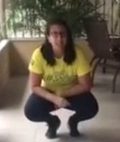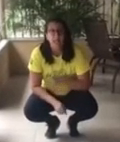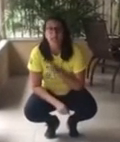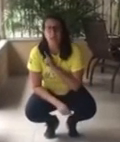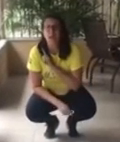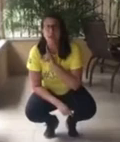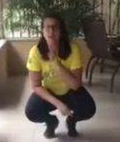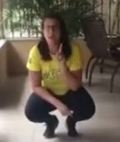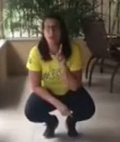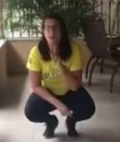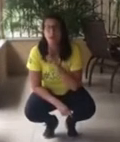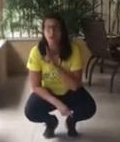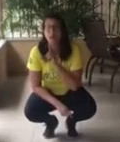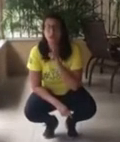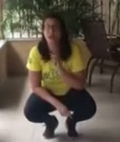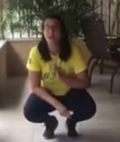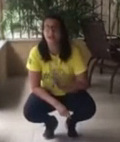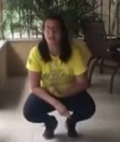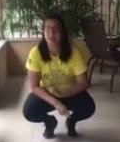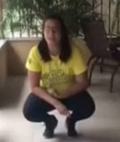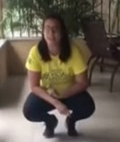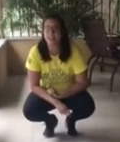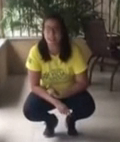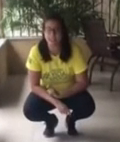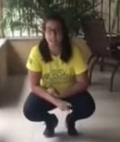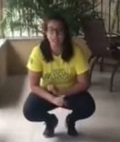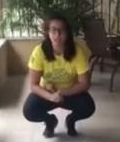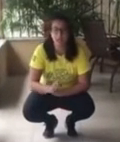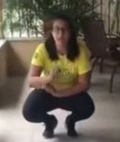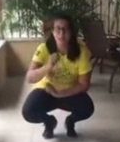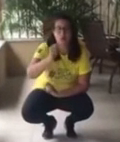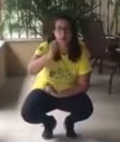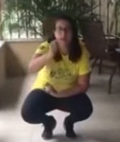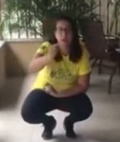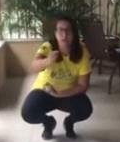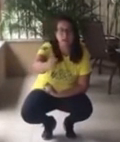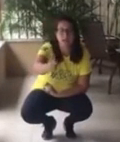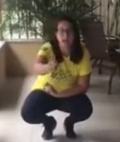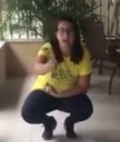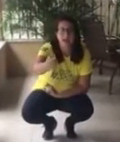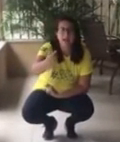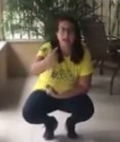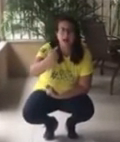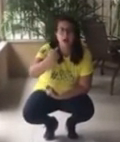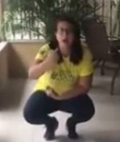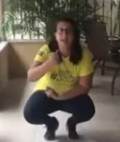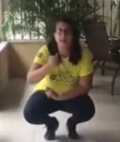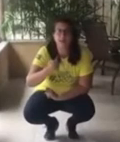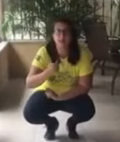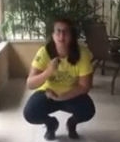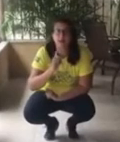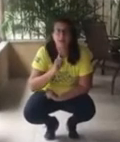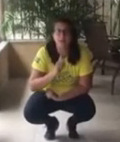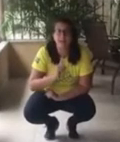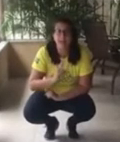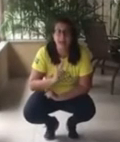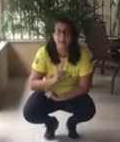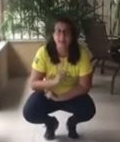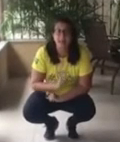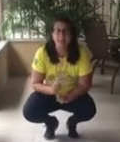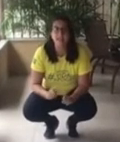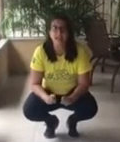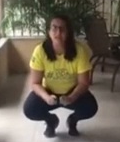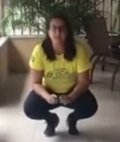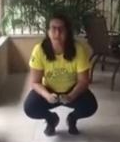sete Então eu não posso pular dentro da casa sete Eu vou até o lado de lá Na hora que eu voltar eu vou